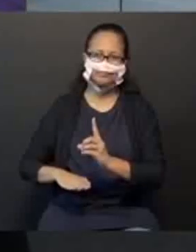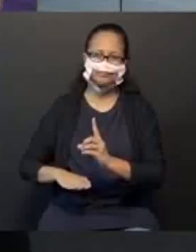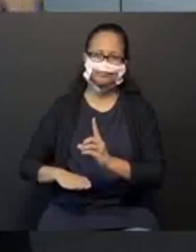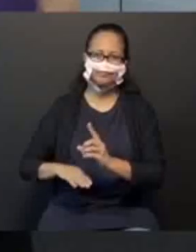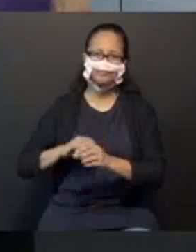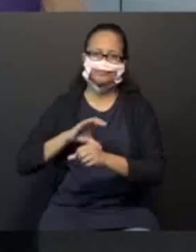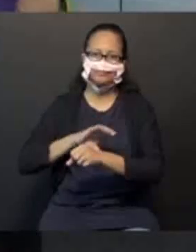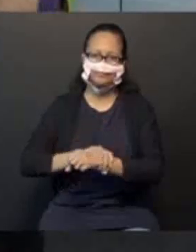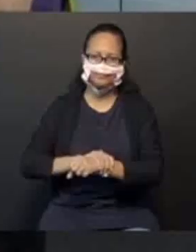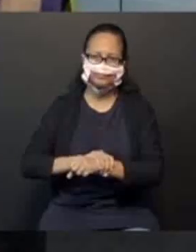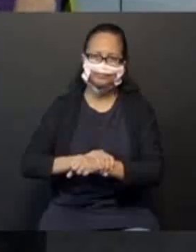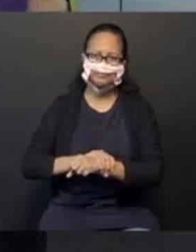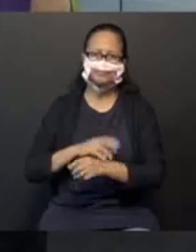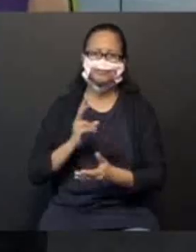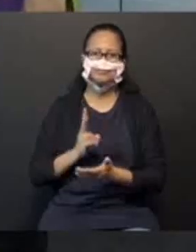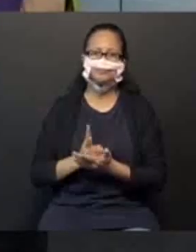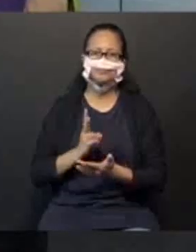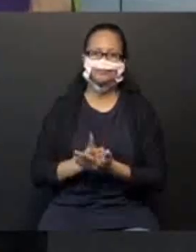segurança sempre.